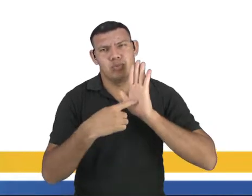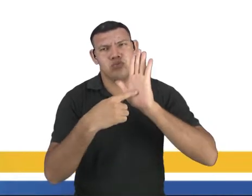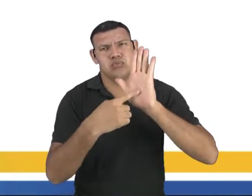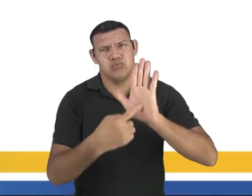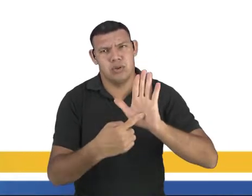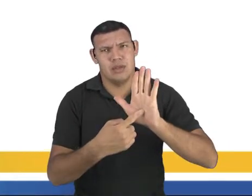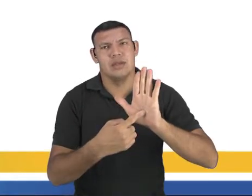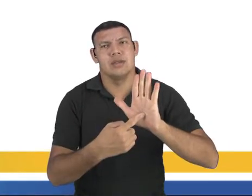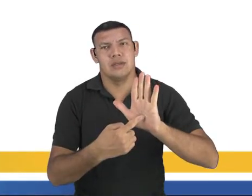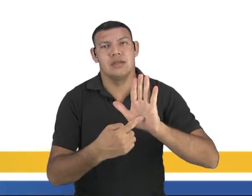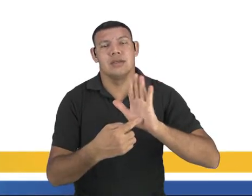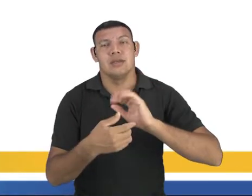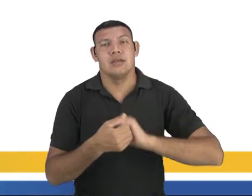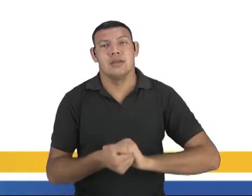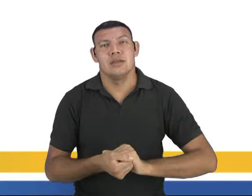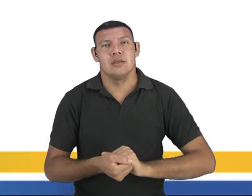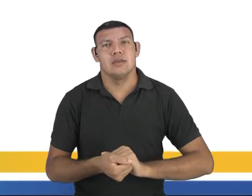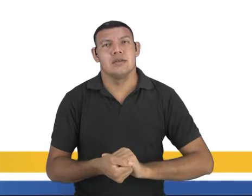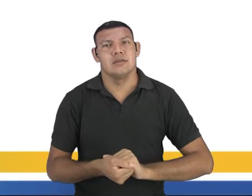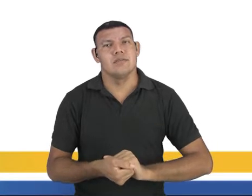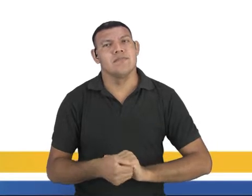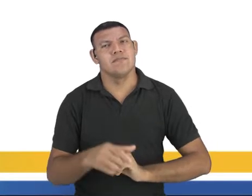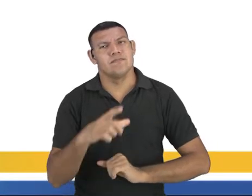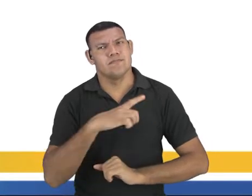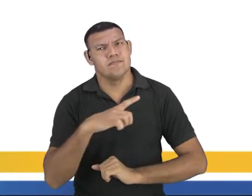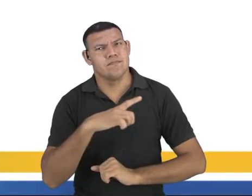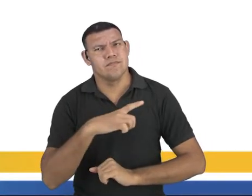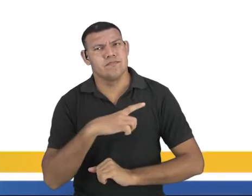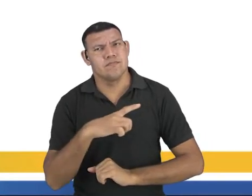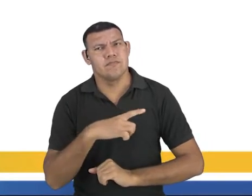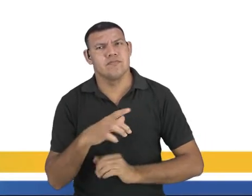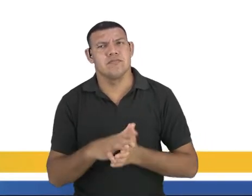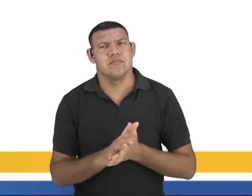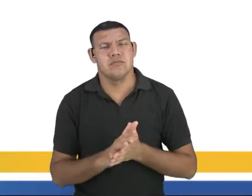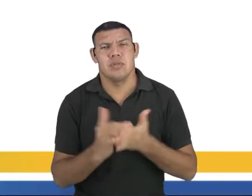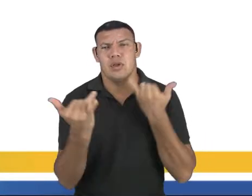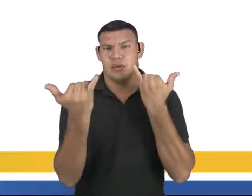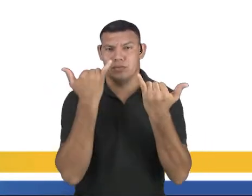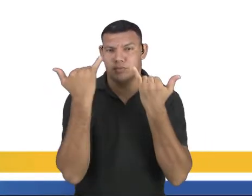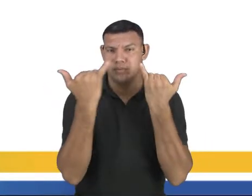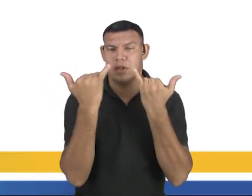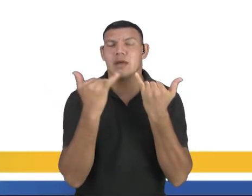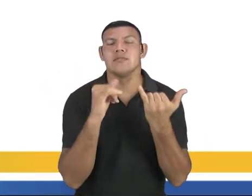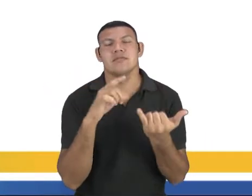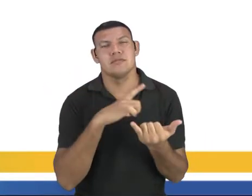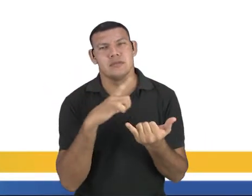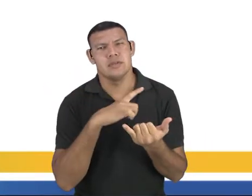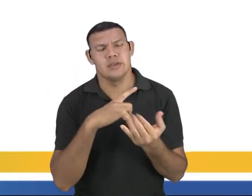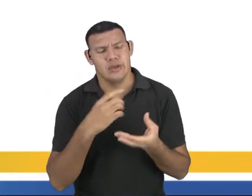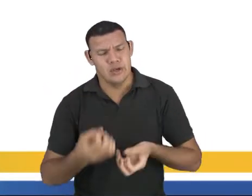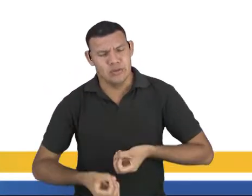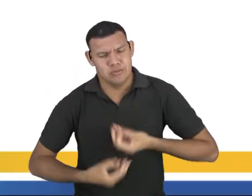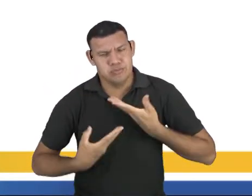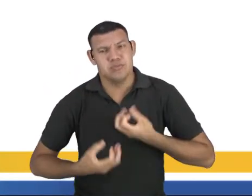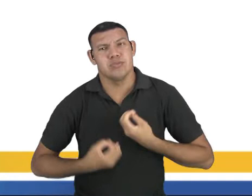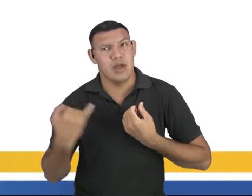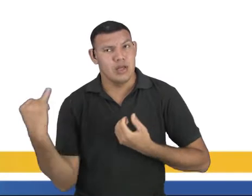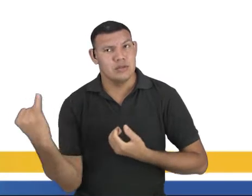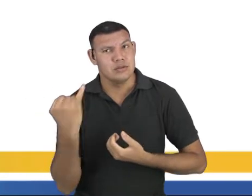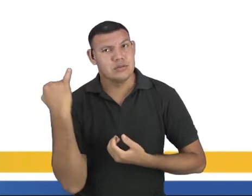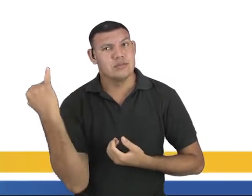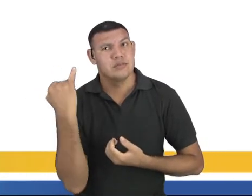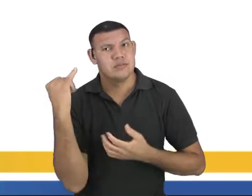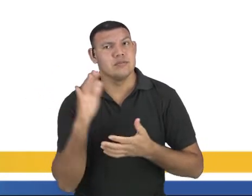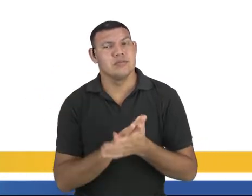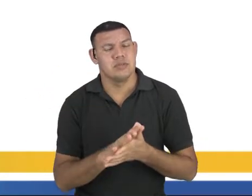que ele, nas suas letras, que eles trazem alguma informação expressiva, é importante? Que